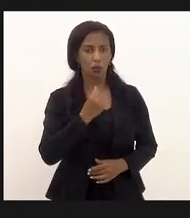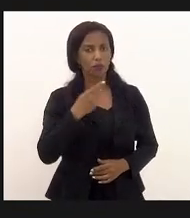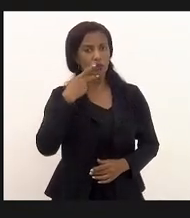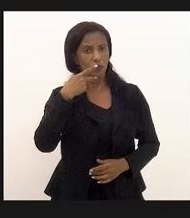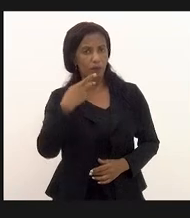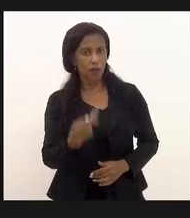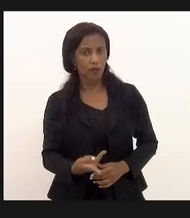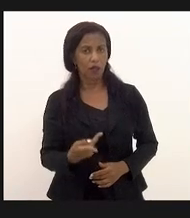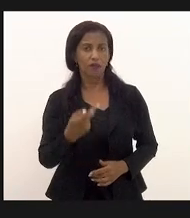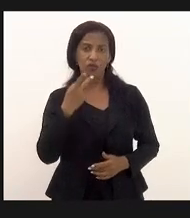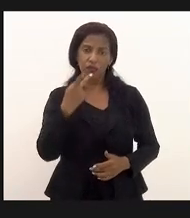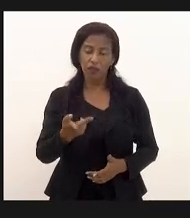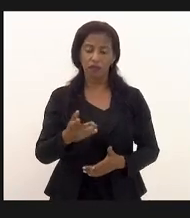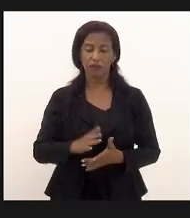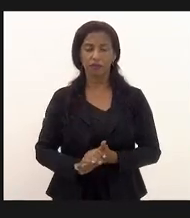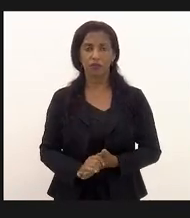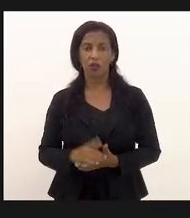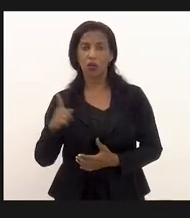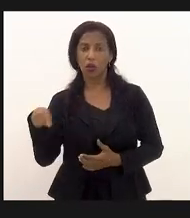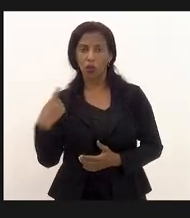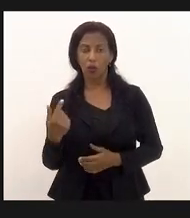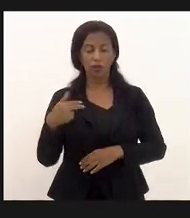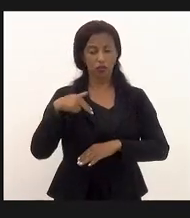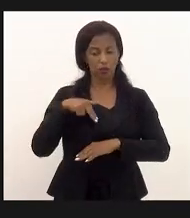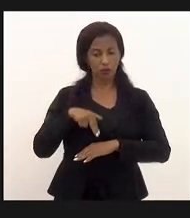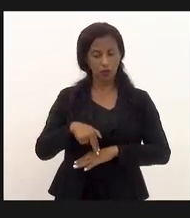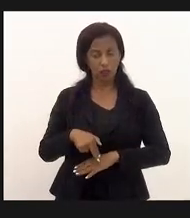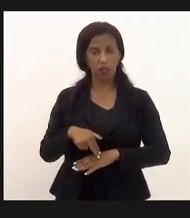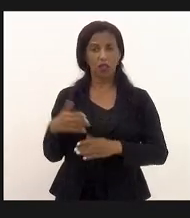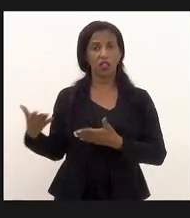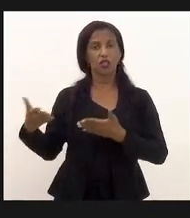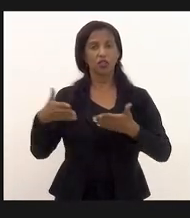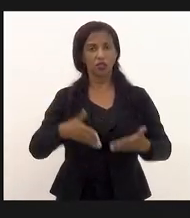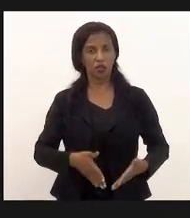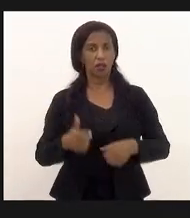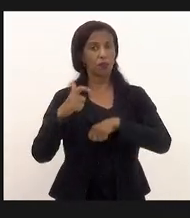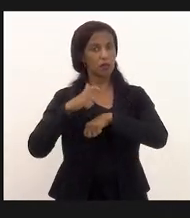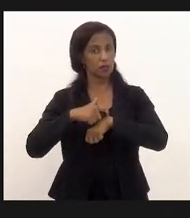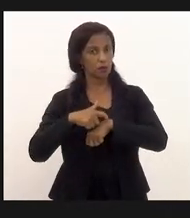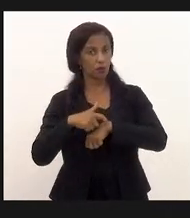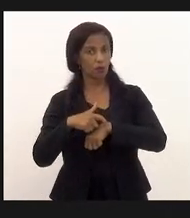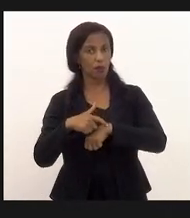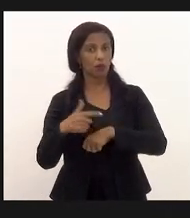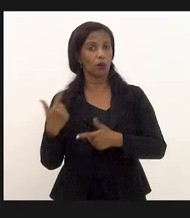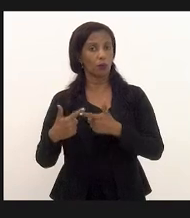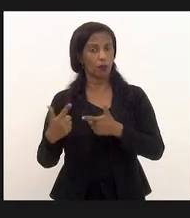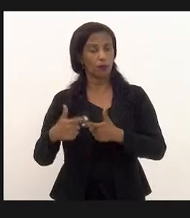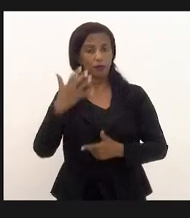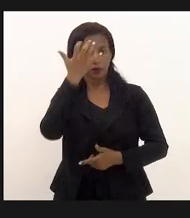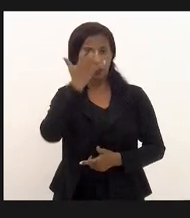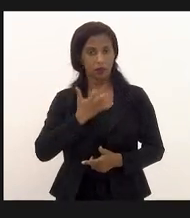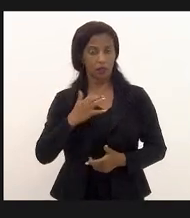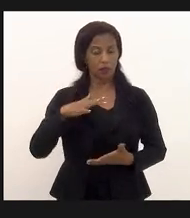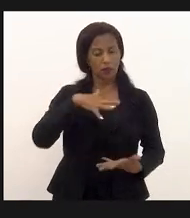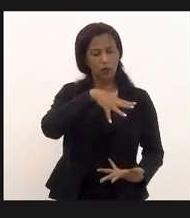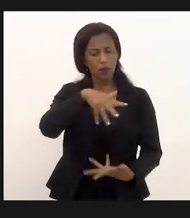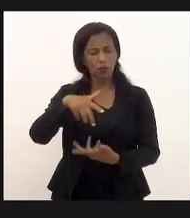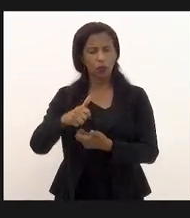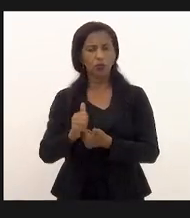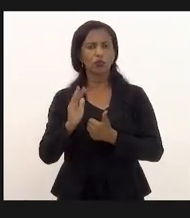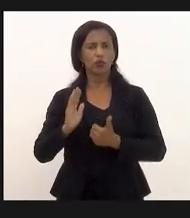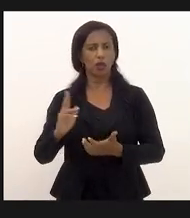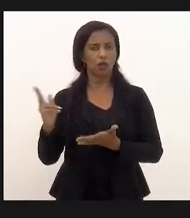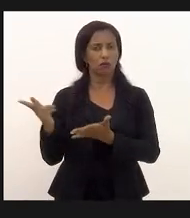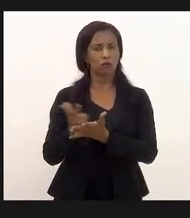palavra de dizer o seguinte olha nós estamos aqui chegamos a esse momento que é um momento grave que o mundo inteiro já